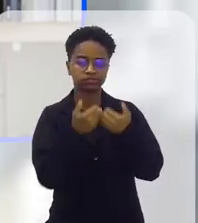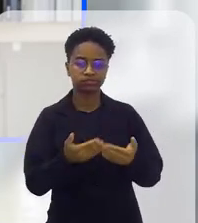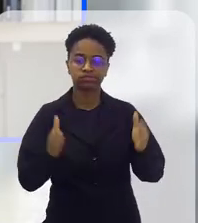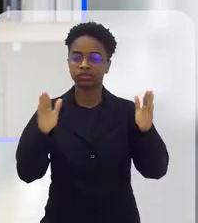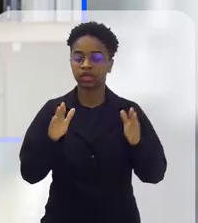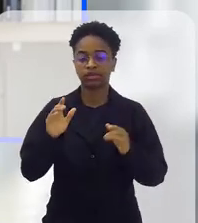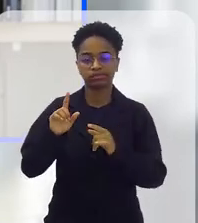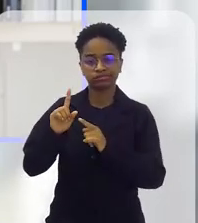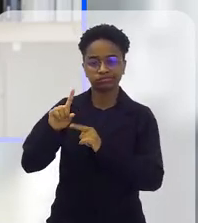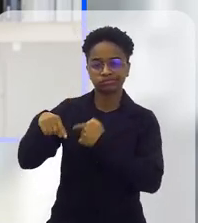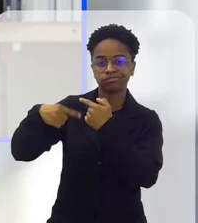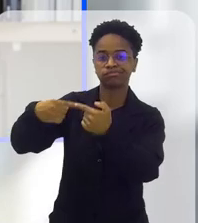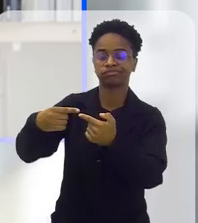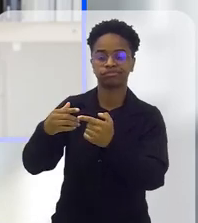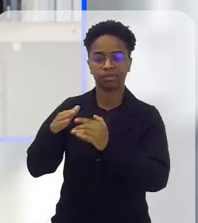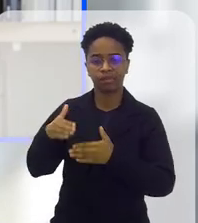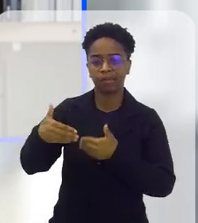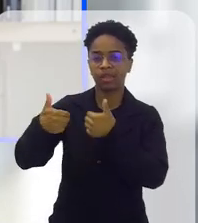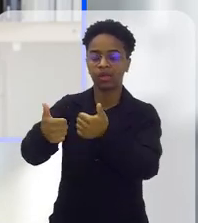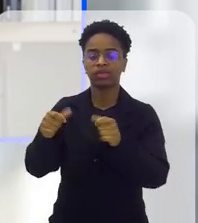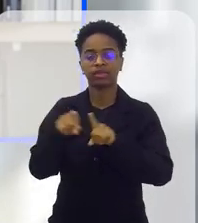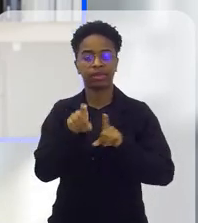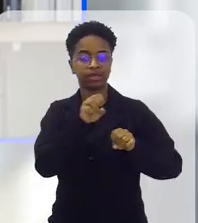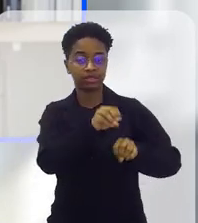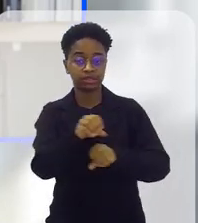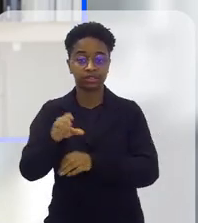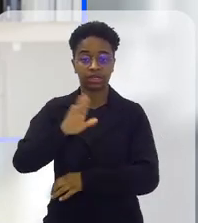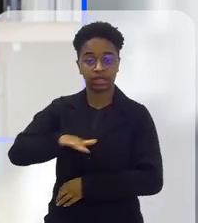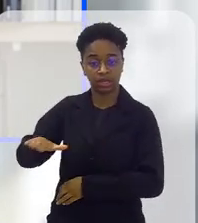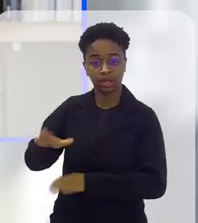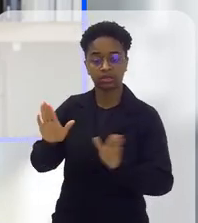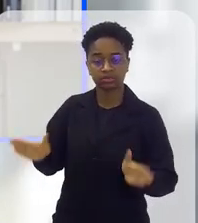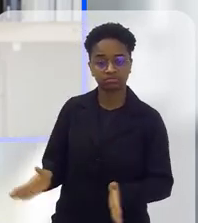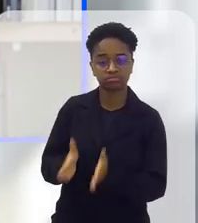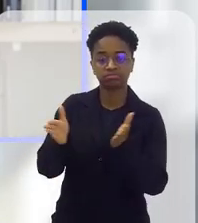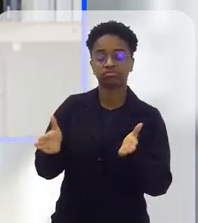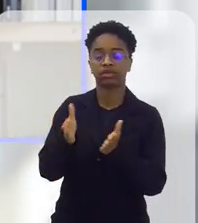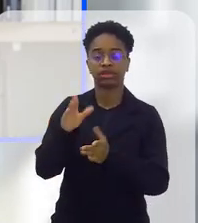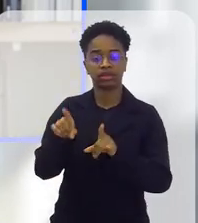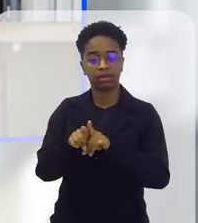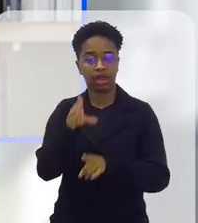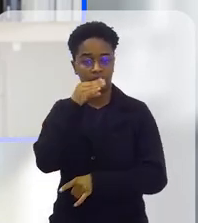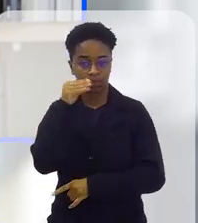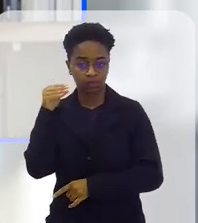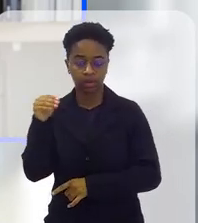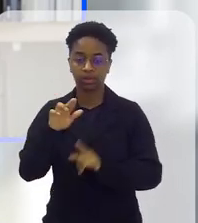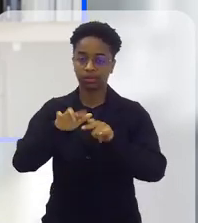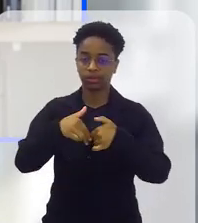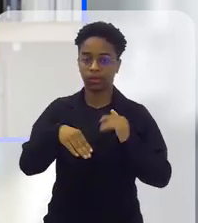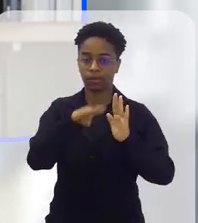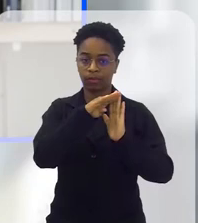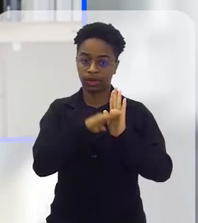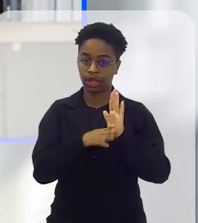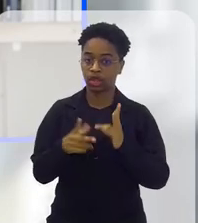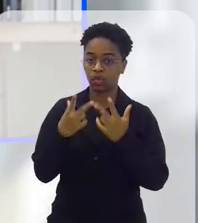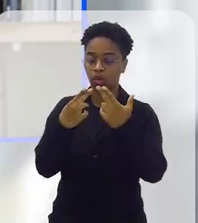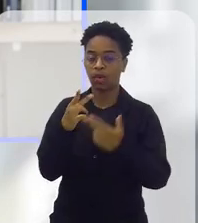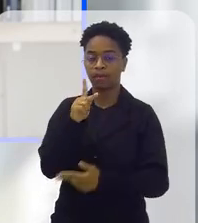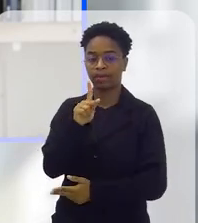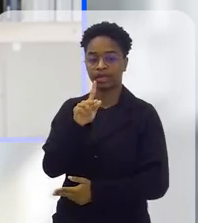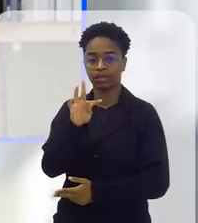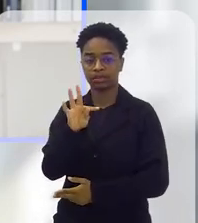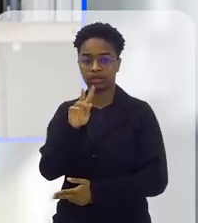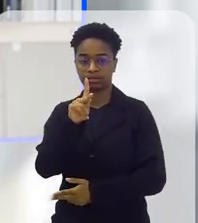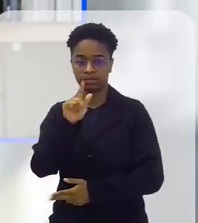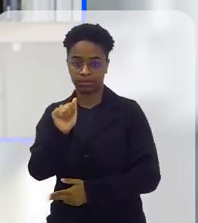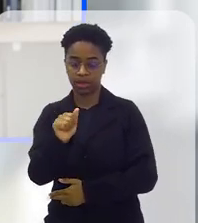portas para o sucesso e incentiva o ensino às crianças e os adolescentes através de alguns dos seus programas, como o